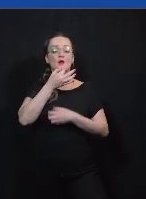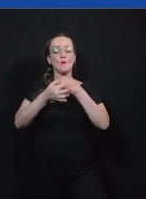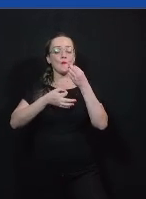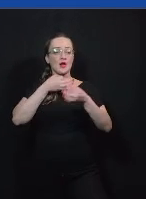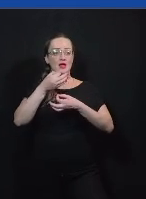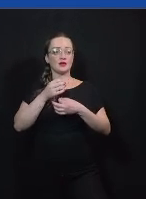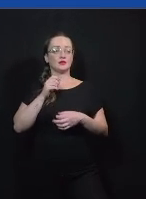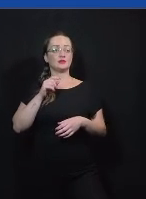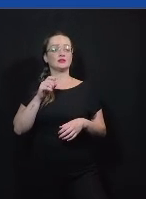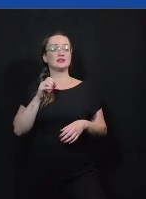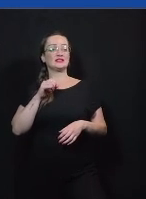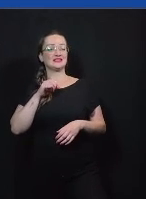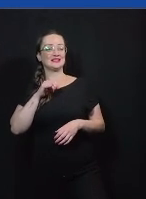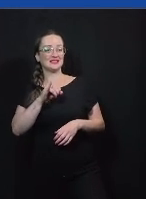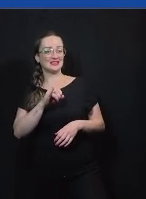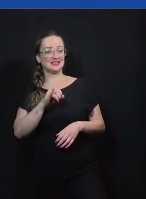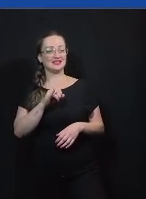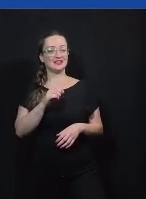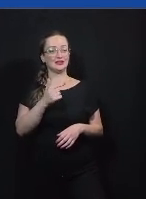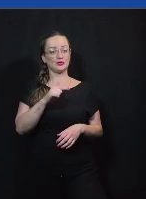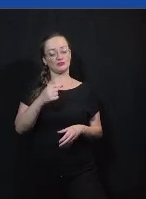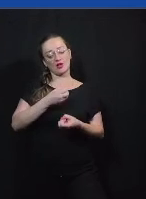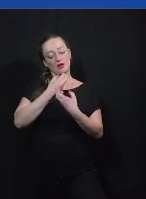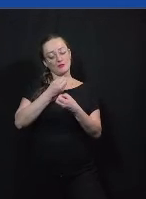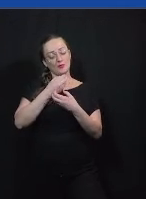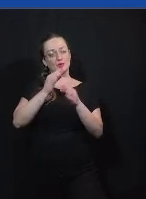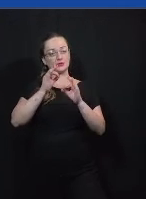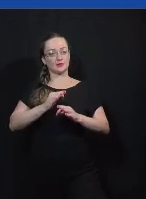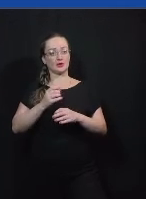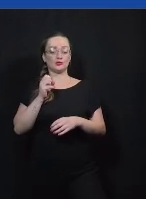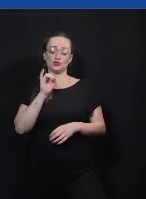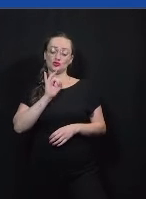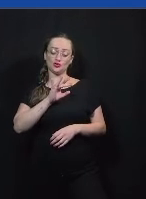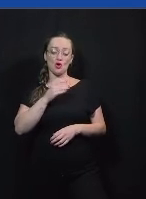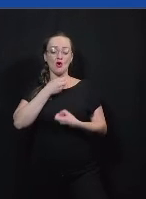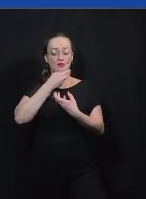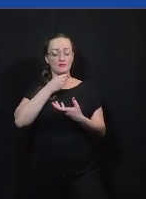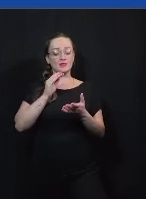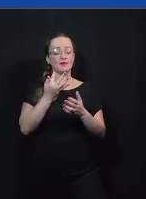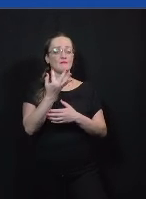sólido em cima de informações falsas informações